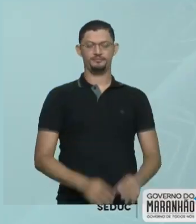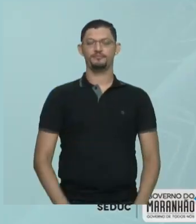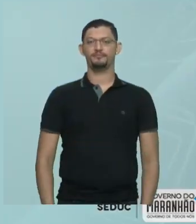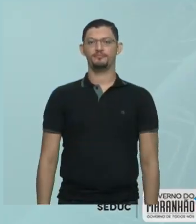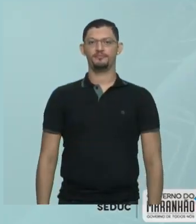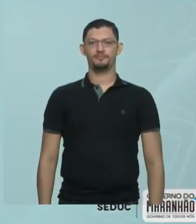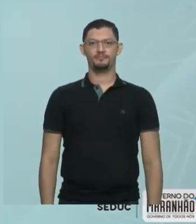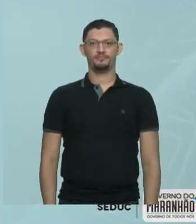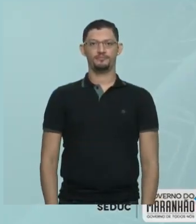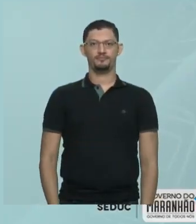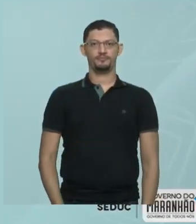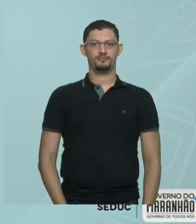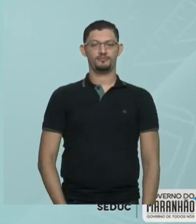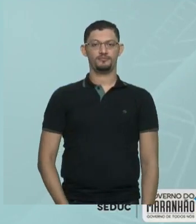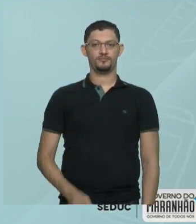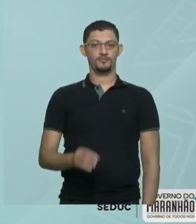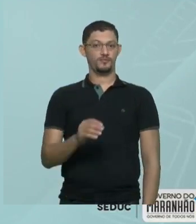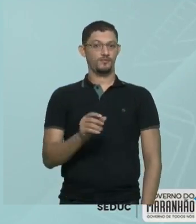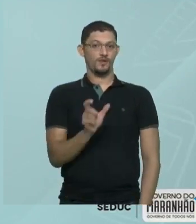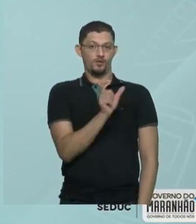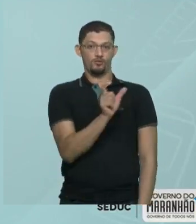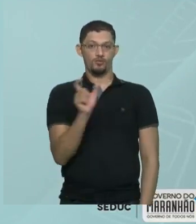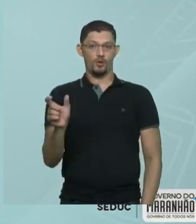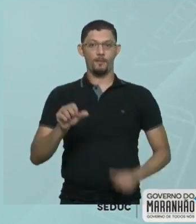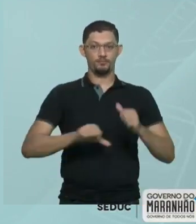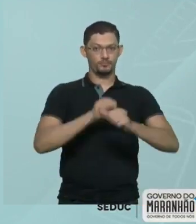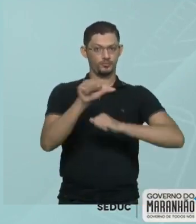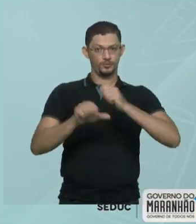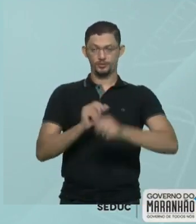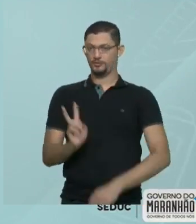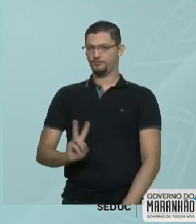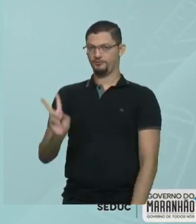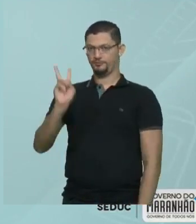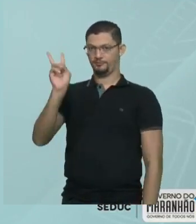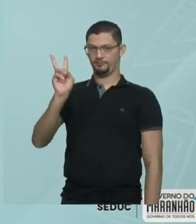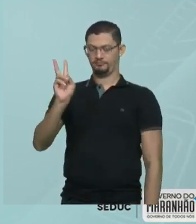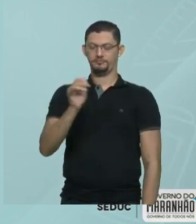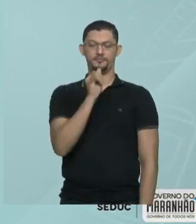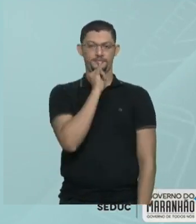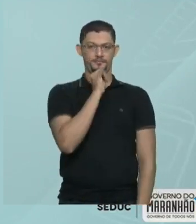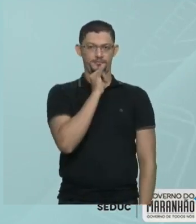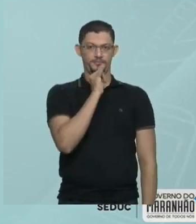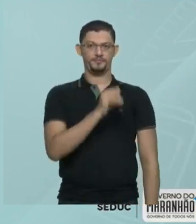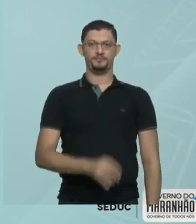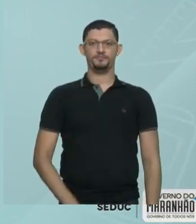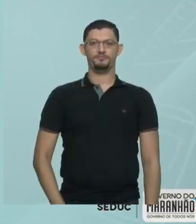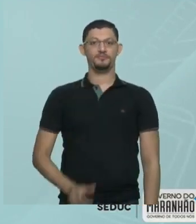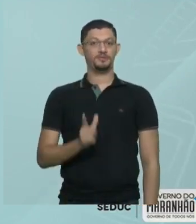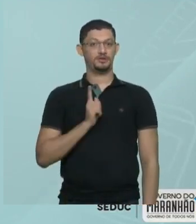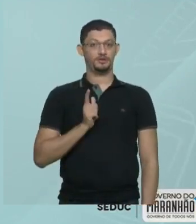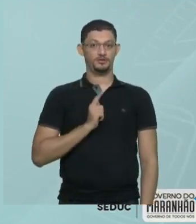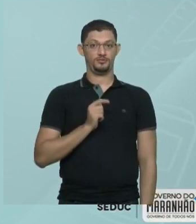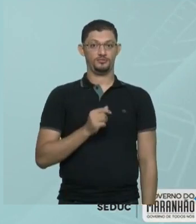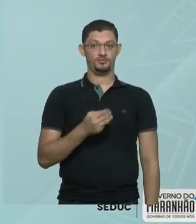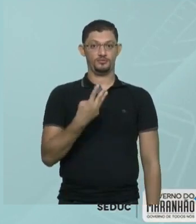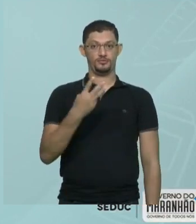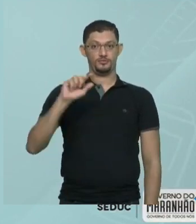A posição dos algarismos no número modifica seu valor. Por exemplo, eu tenho 3